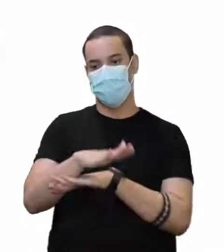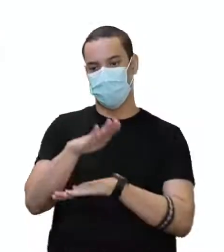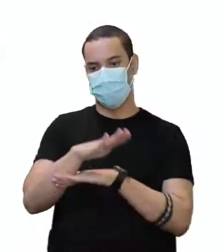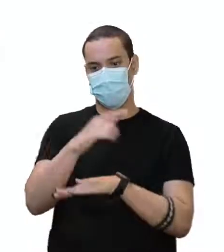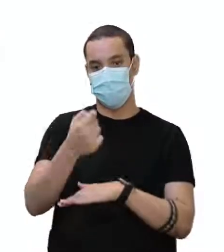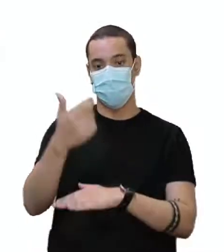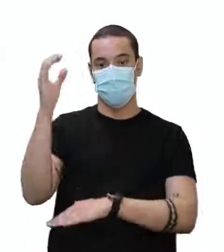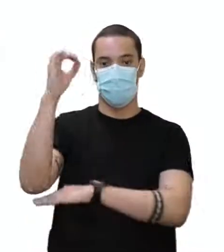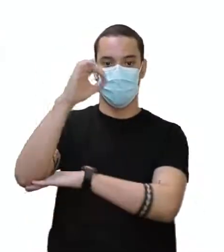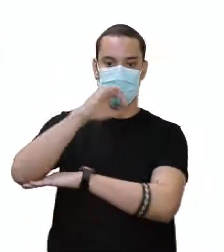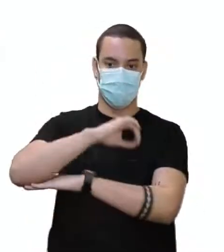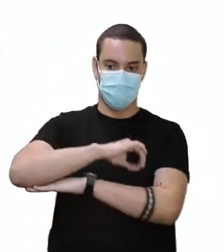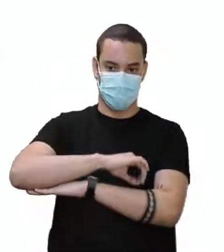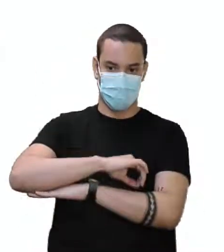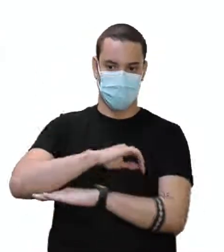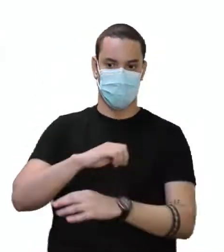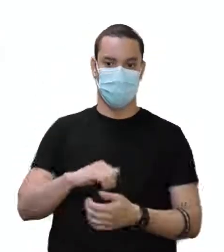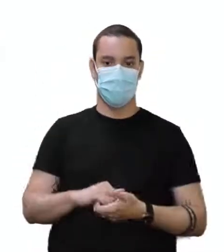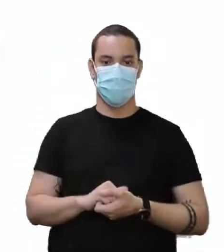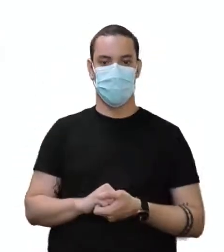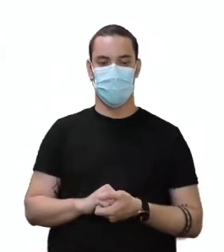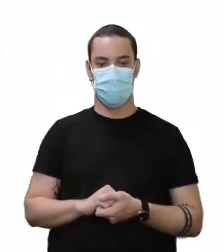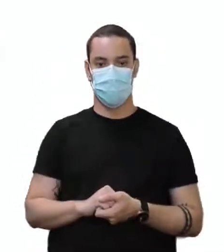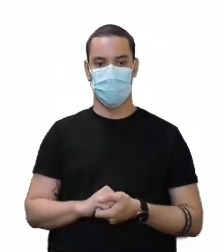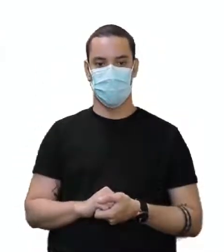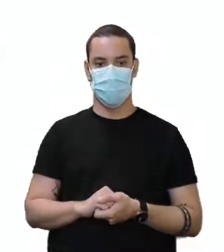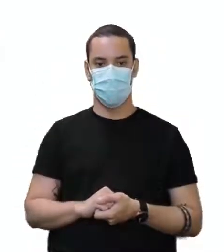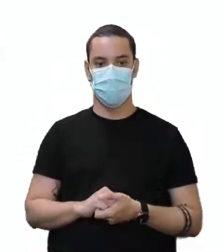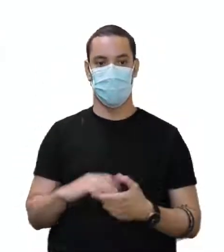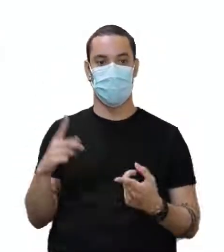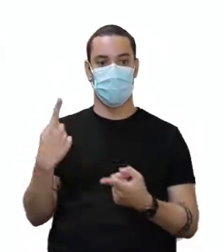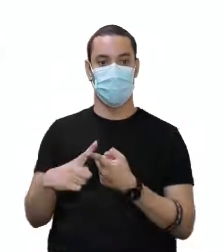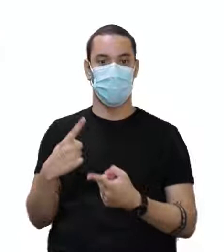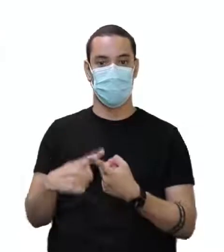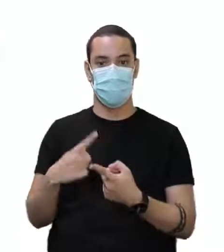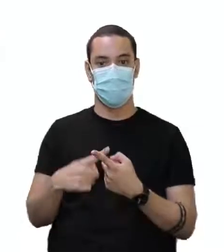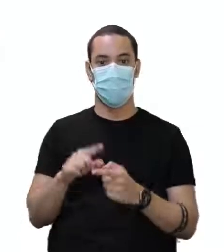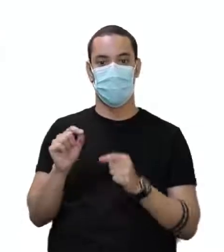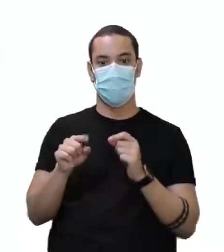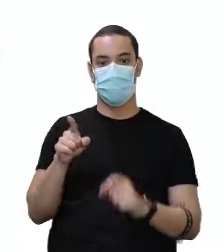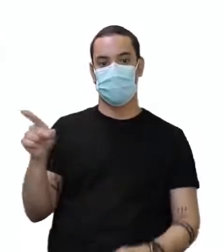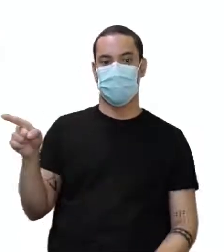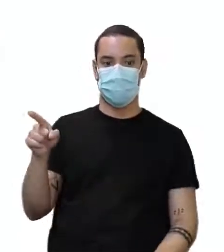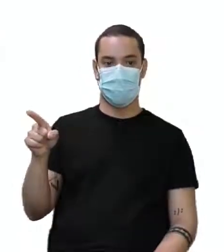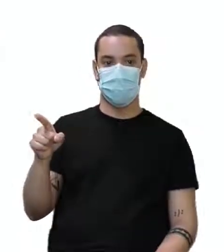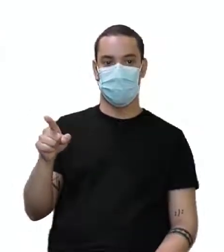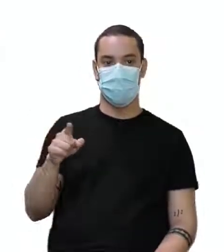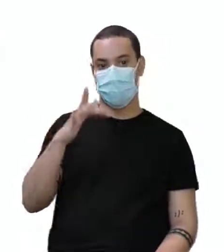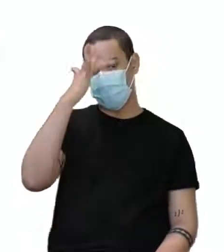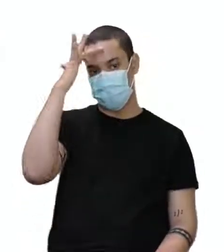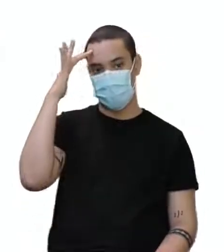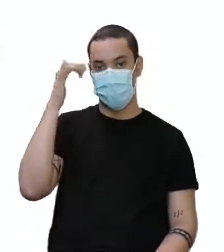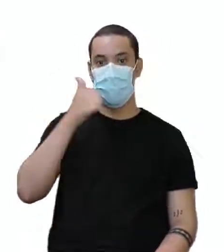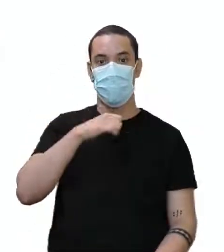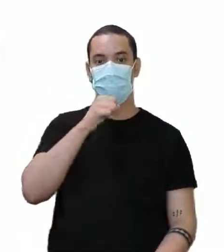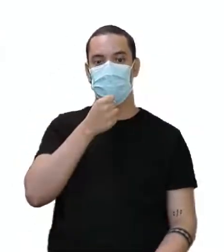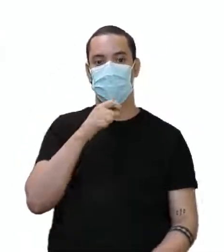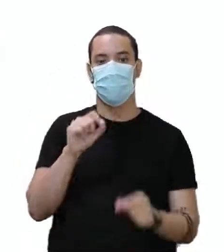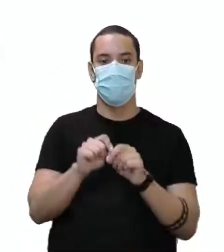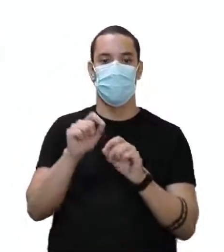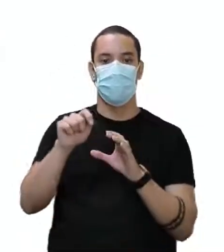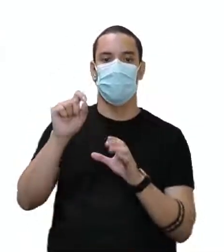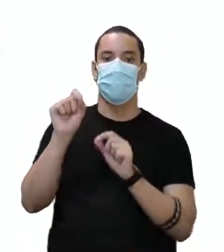já quase escurecendo, né? No caso já à noite, já está à noite aí. Porque os pais dessa pessoa que está dormindo, estava fazendo o quê? My